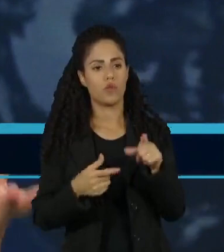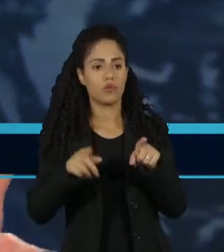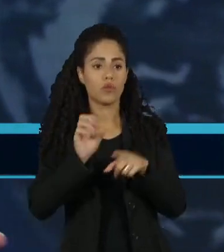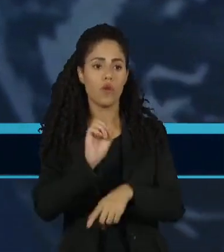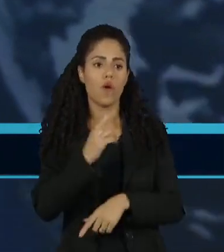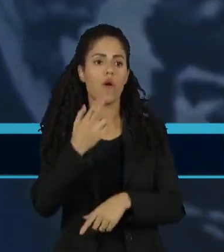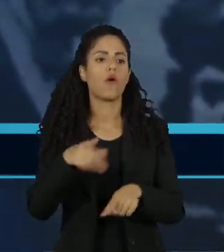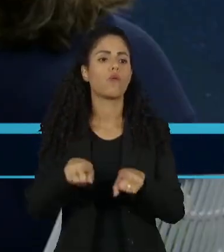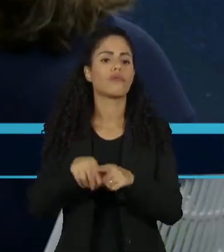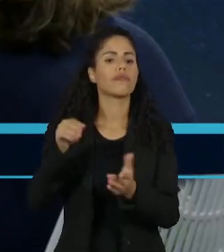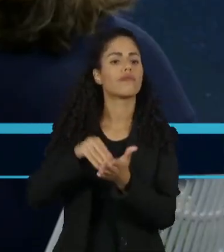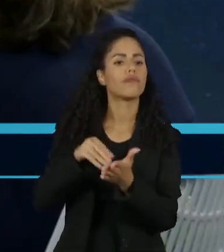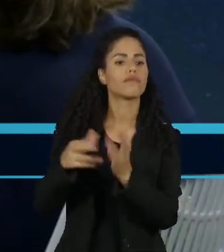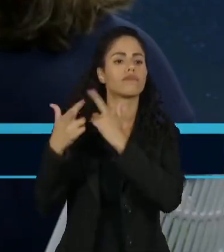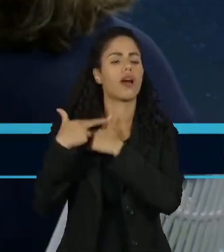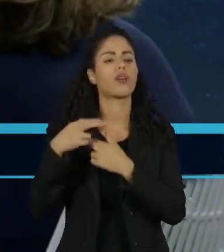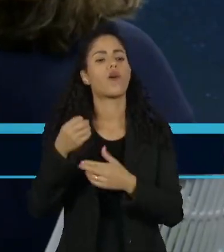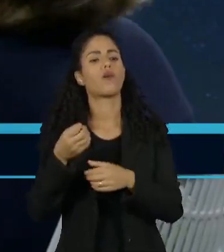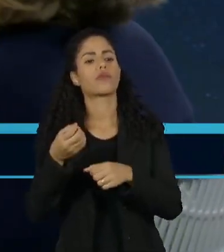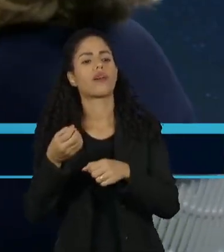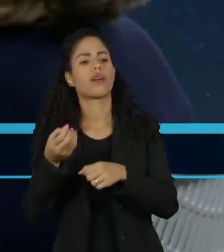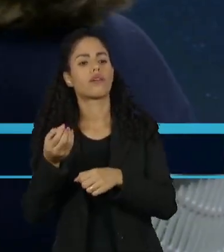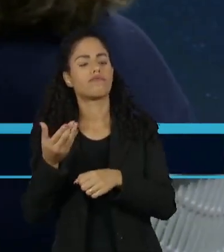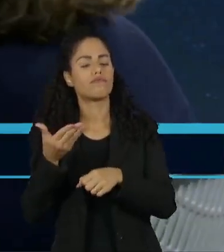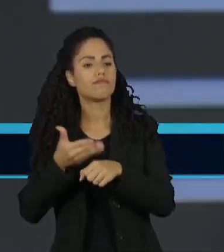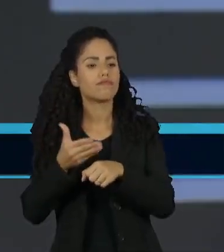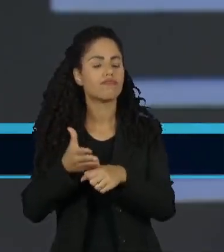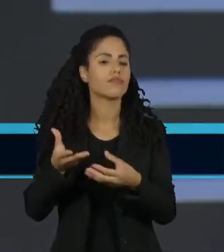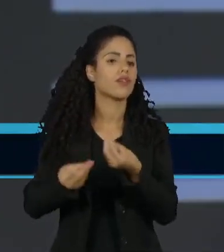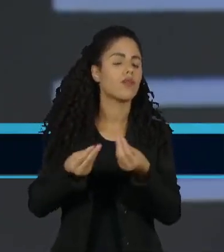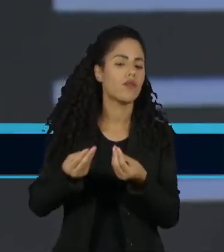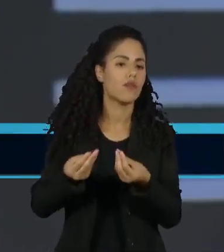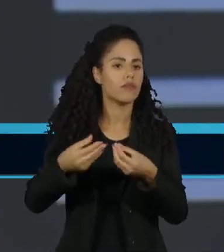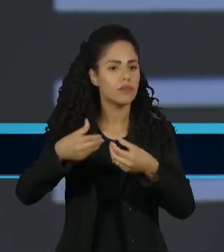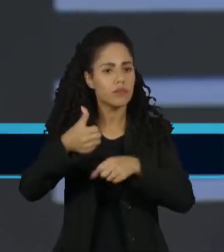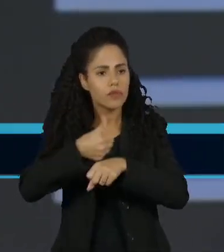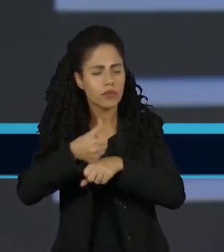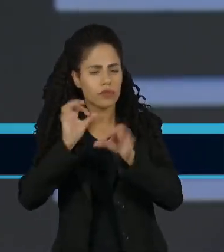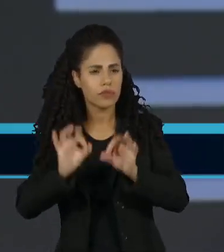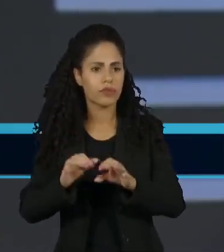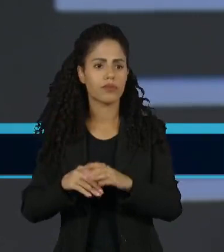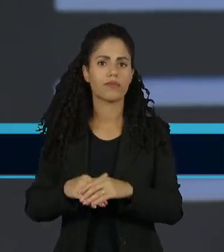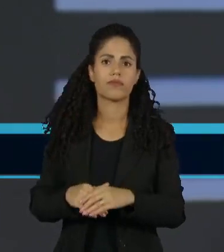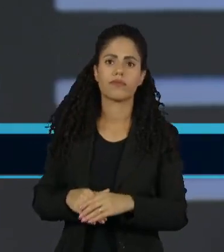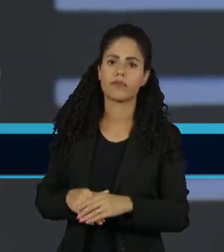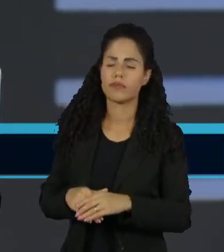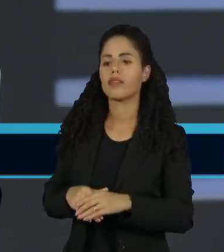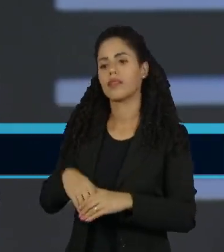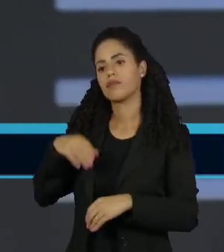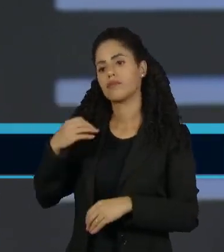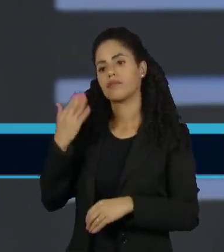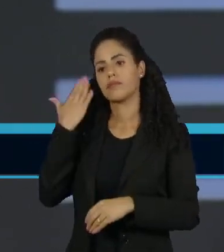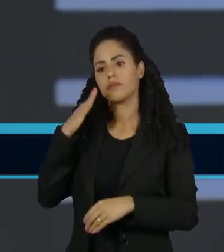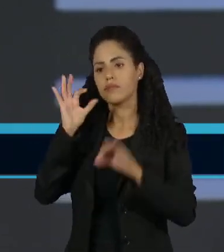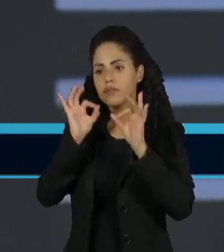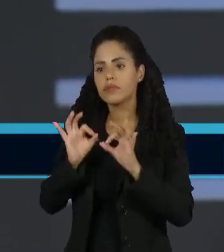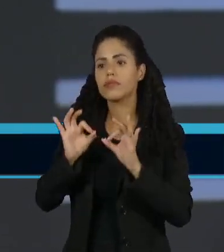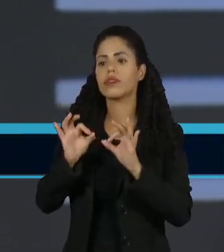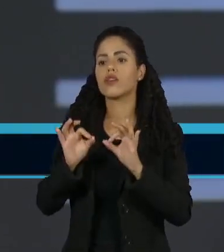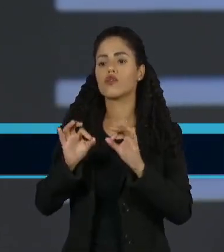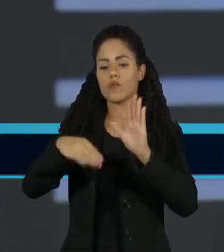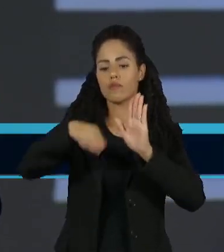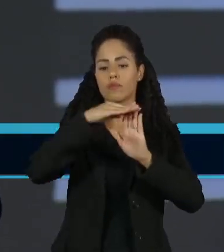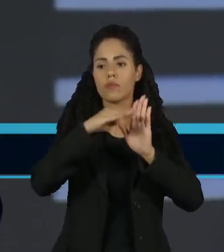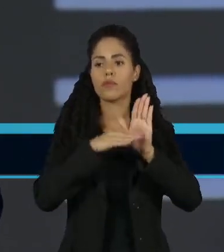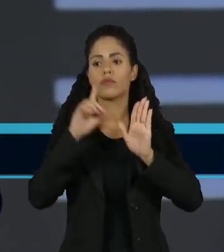por inoperância ou por incapacidade? Totalmente. Eu acho que essa é a agenda global para